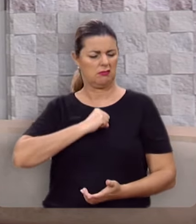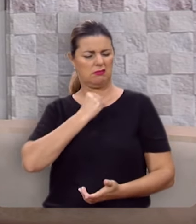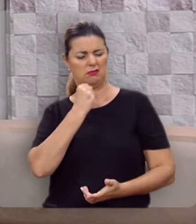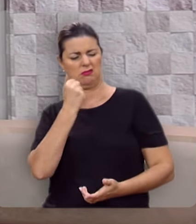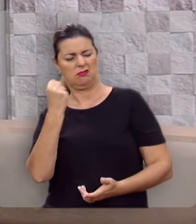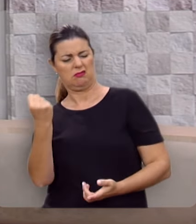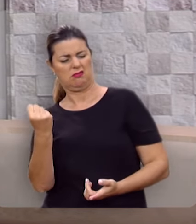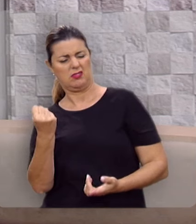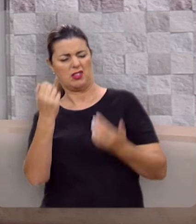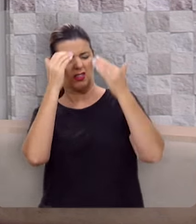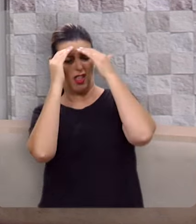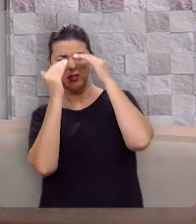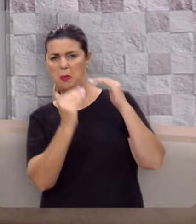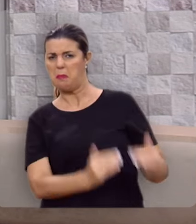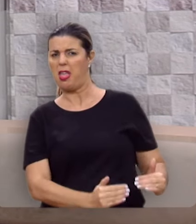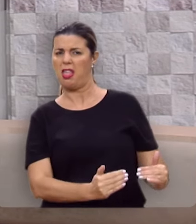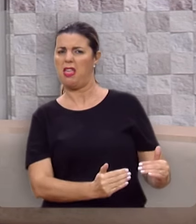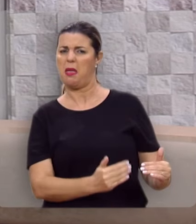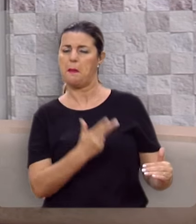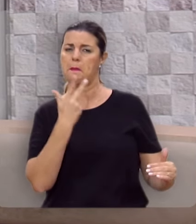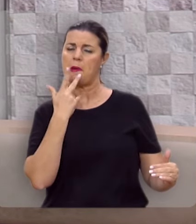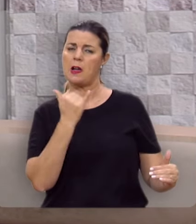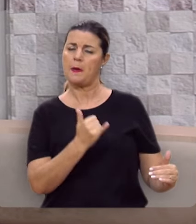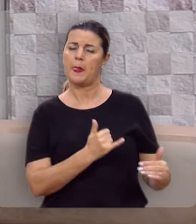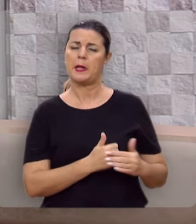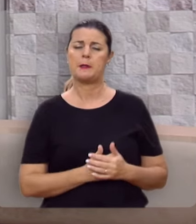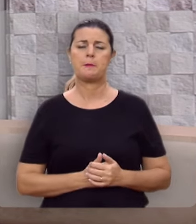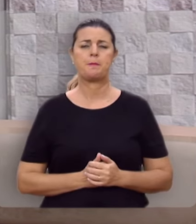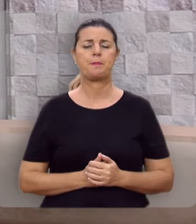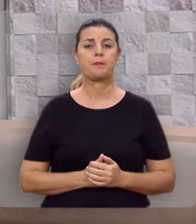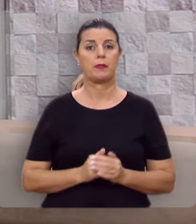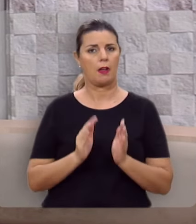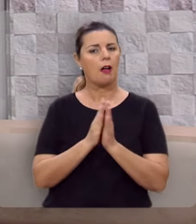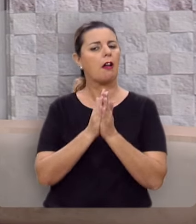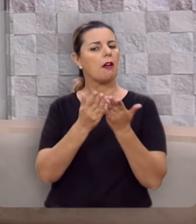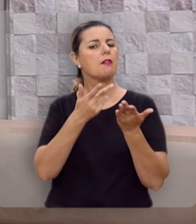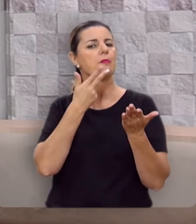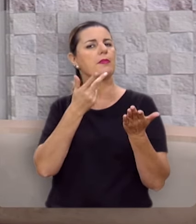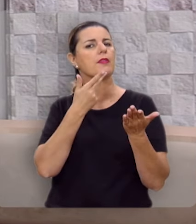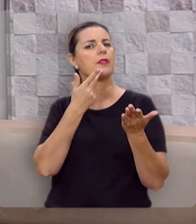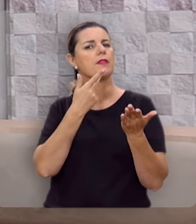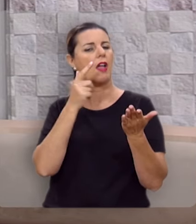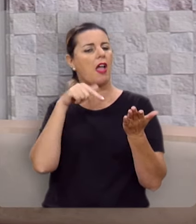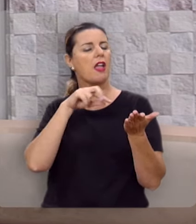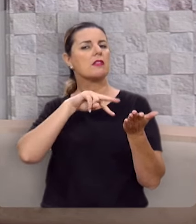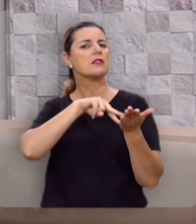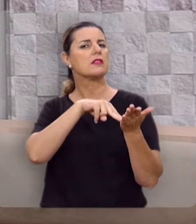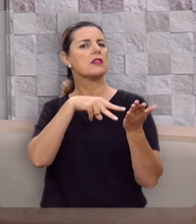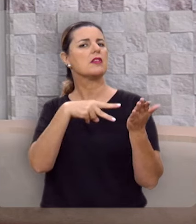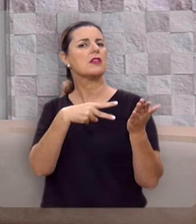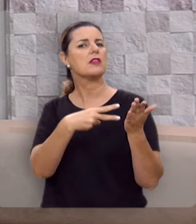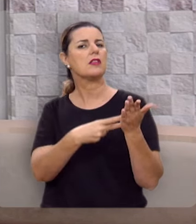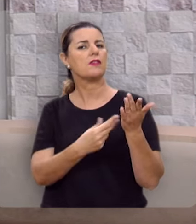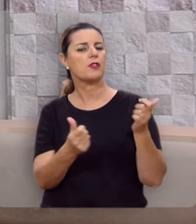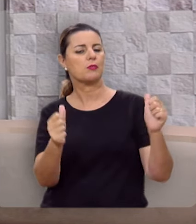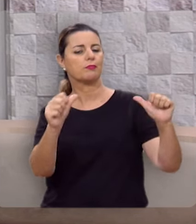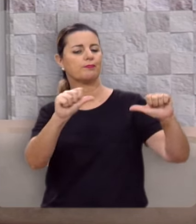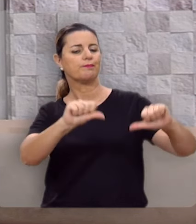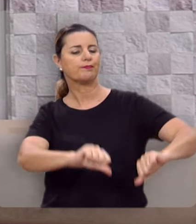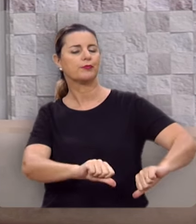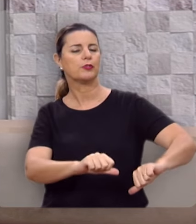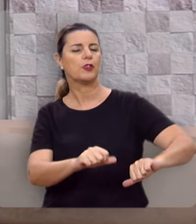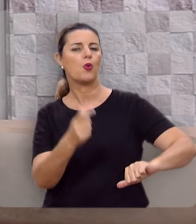rebeldes e desobedientes aos pais. E a Bíblia diz que este é um sinal da